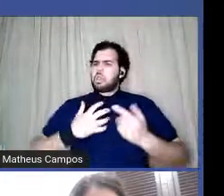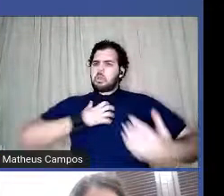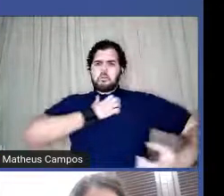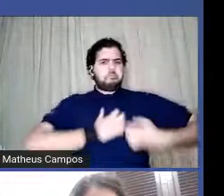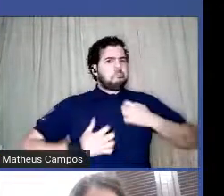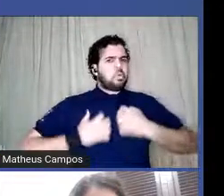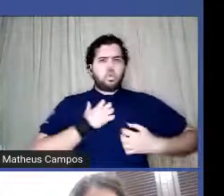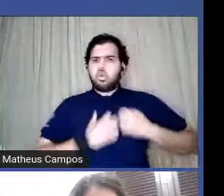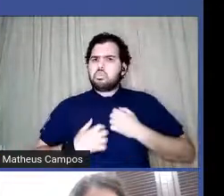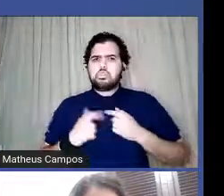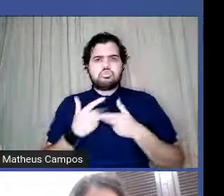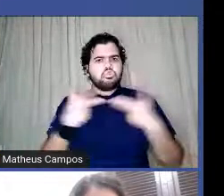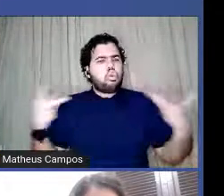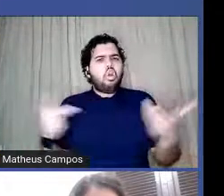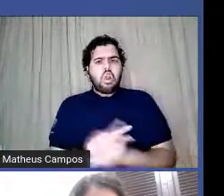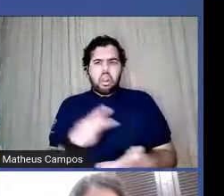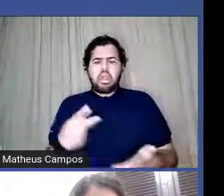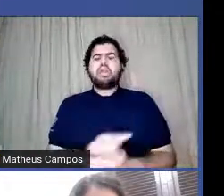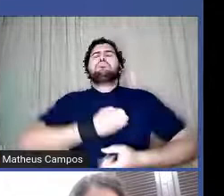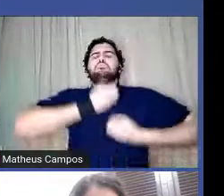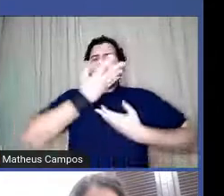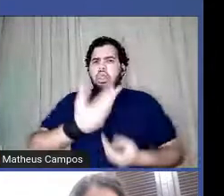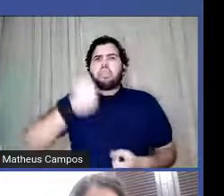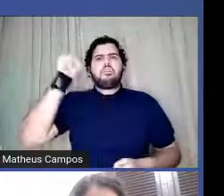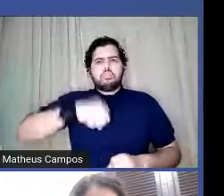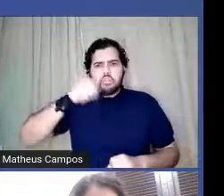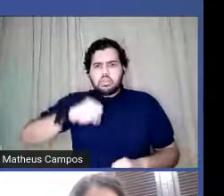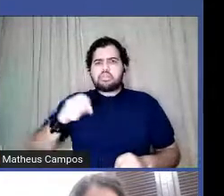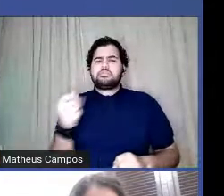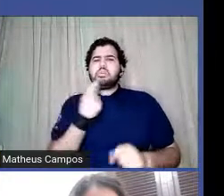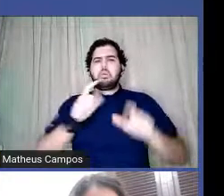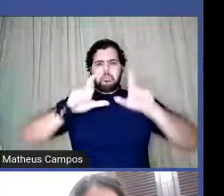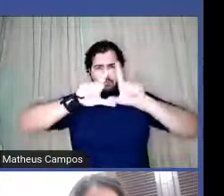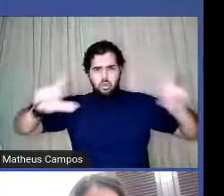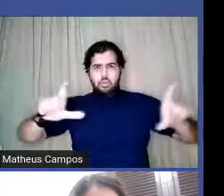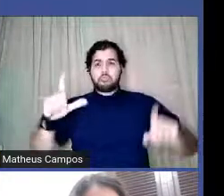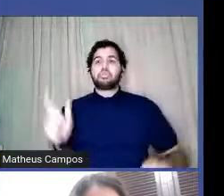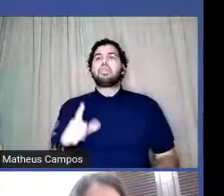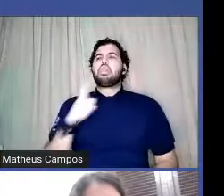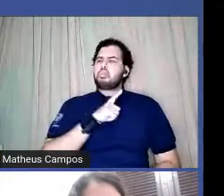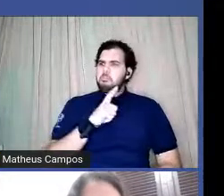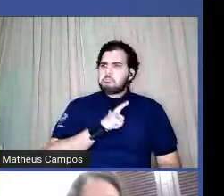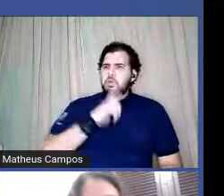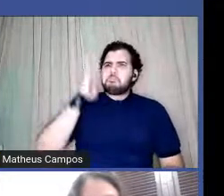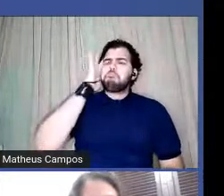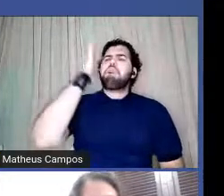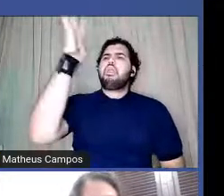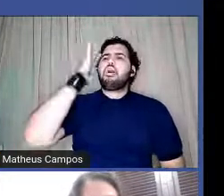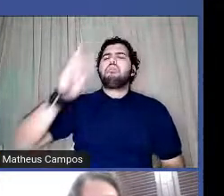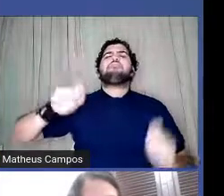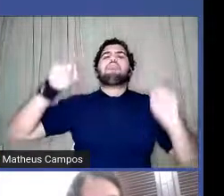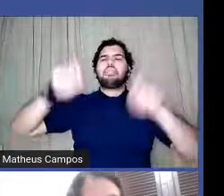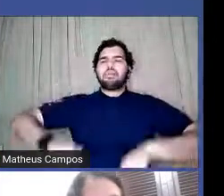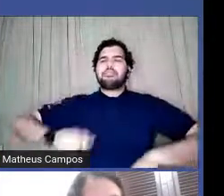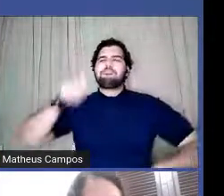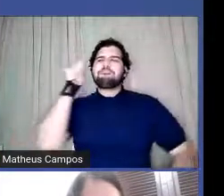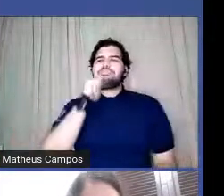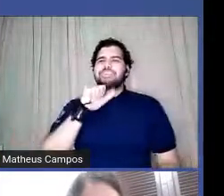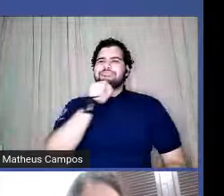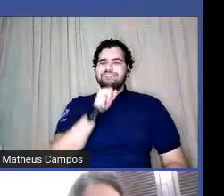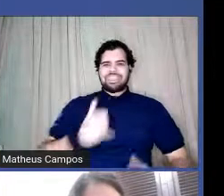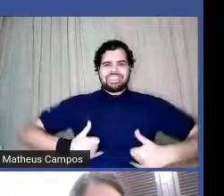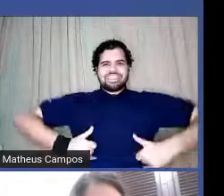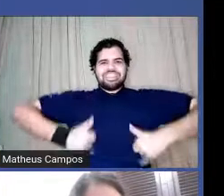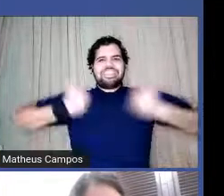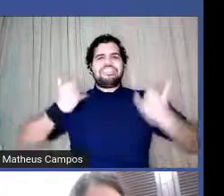está errado. E quando ela fala aqui, eu vou ter sonhos, vou deixar minha coroa orgulhosa, essa